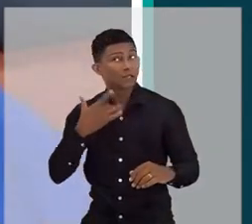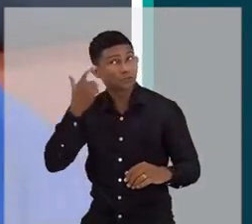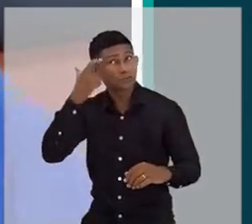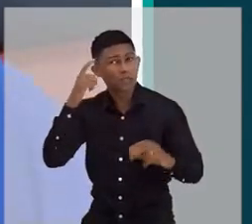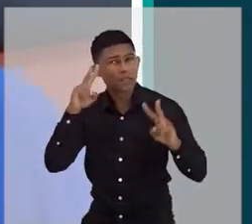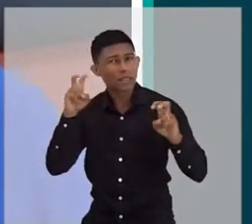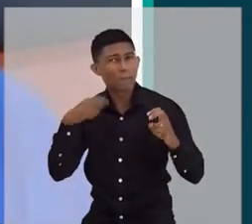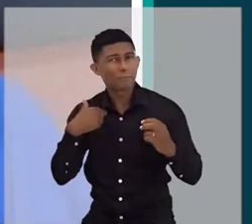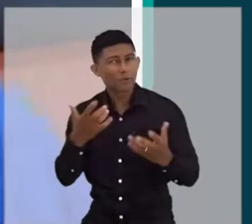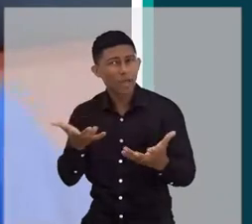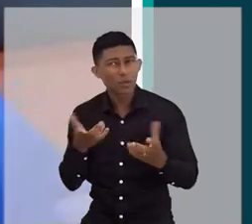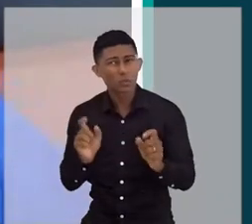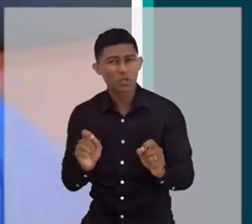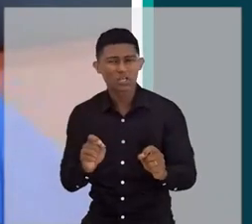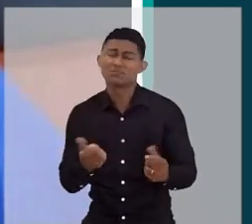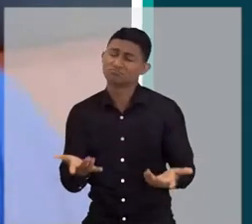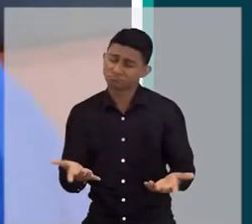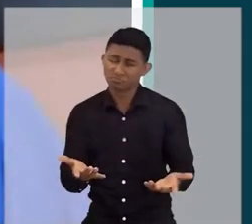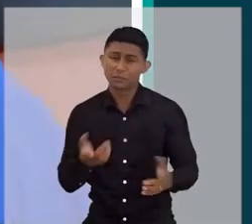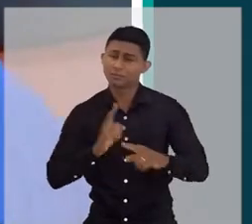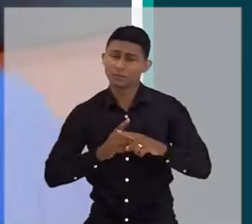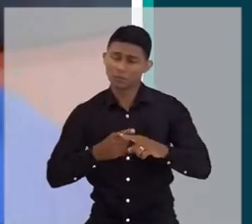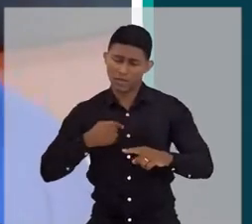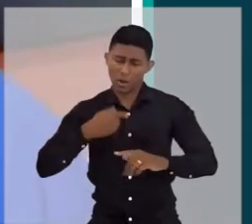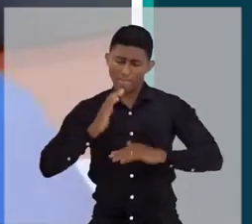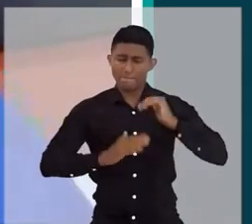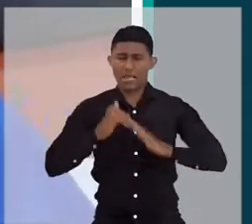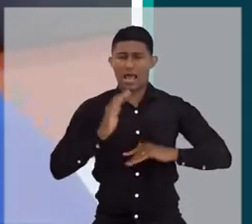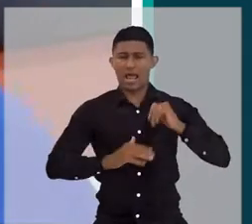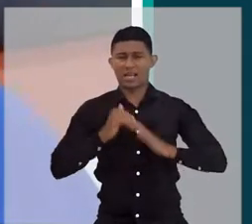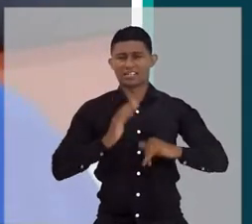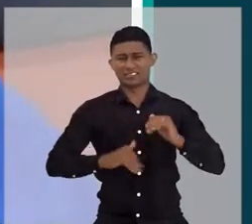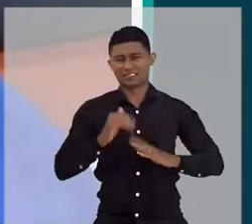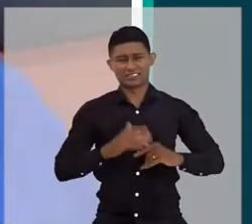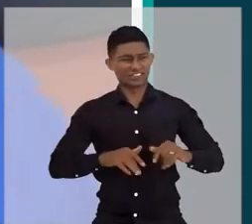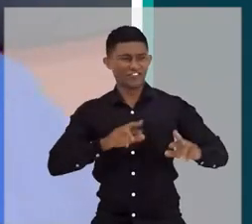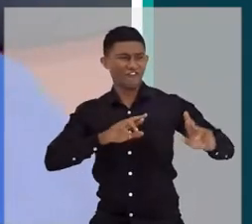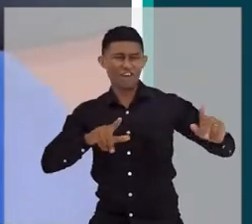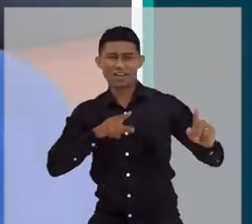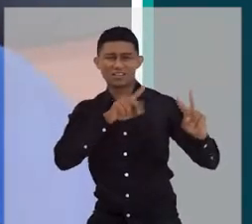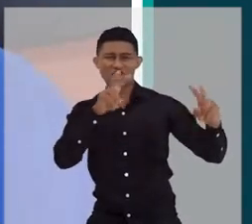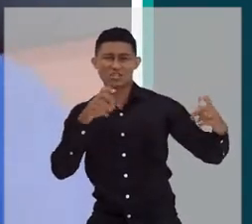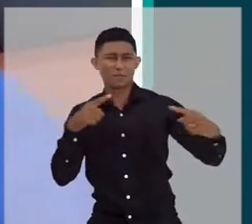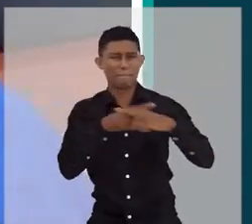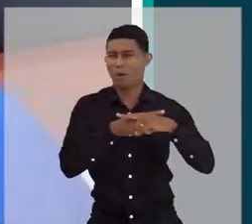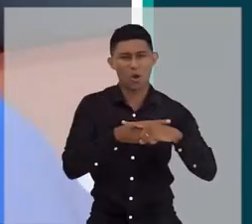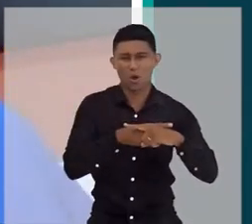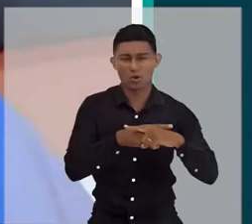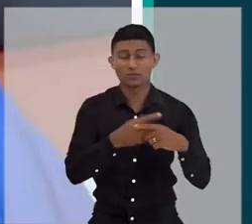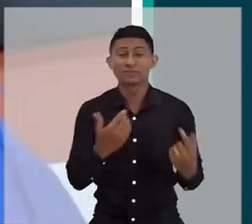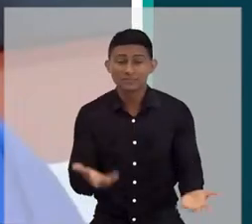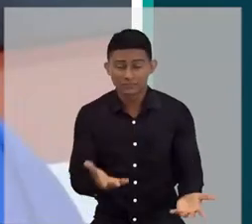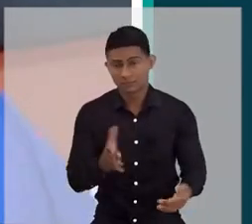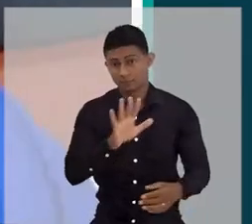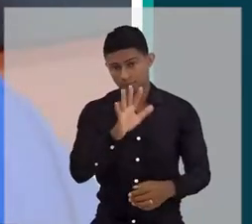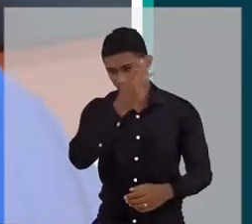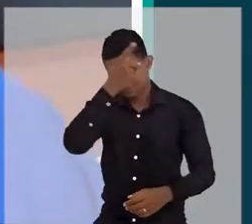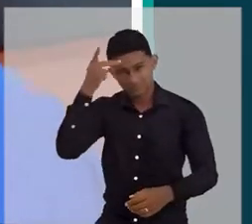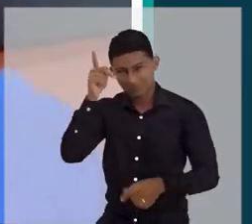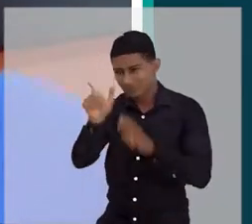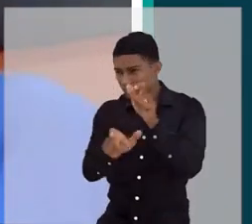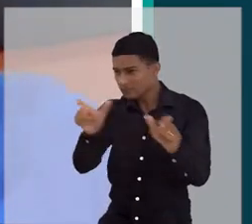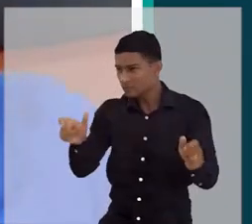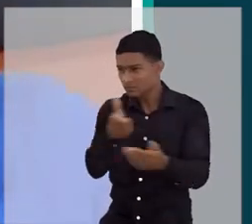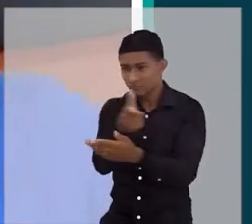o que eu quiser, eu não estou me obrigando a nada porque eu tenho uma profissão, o meu negócio fim não é esse, mas o criador de